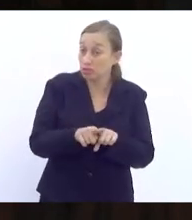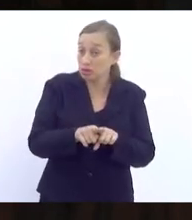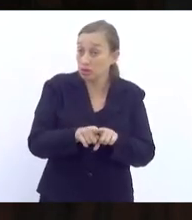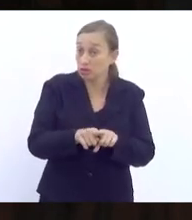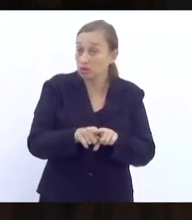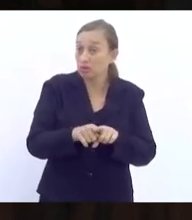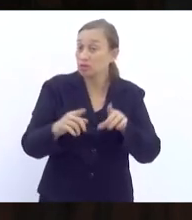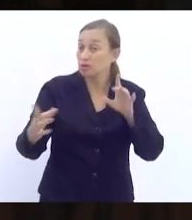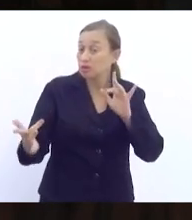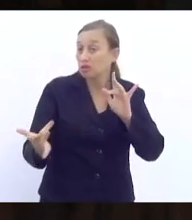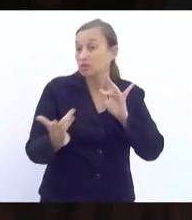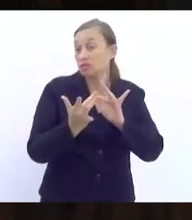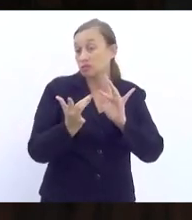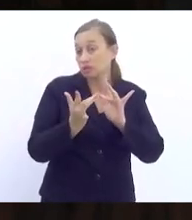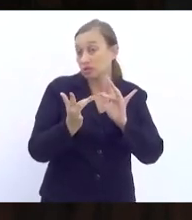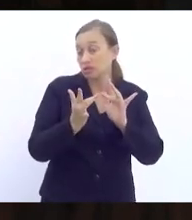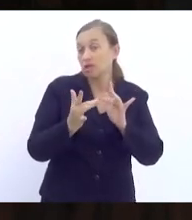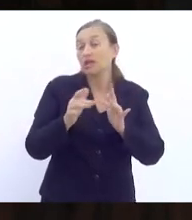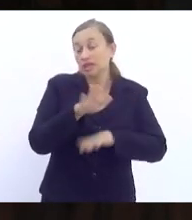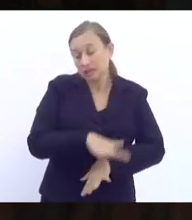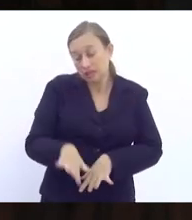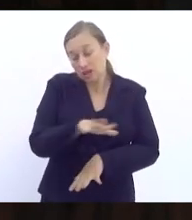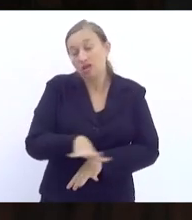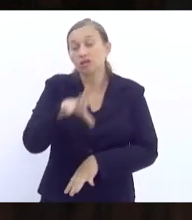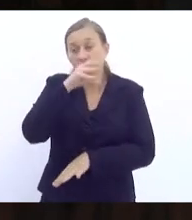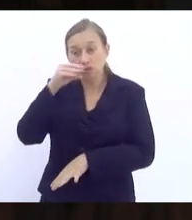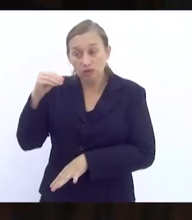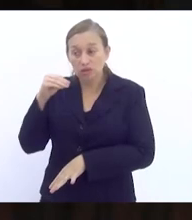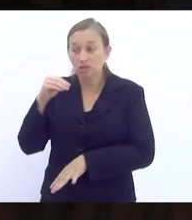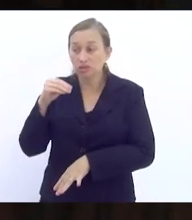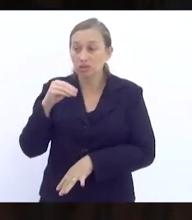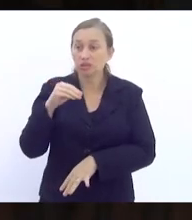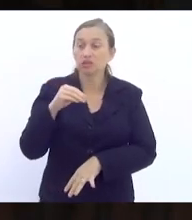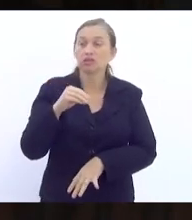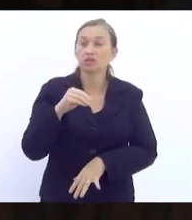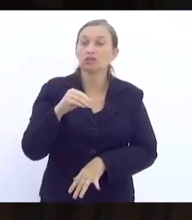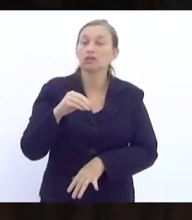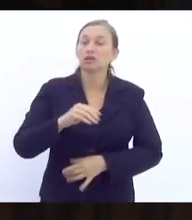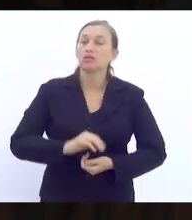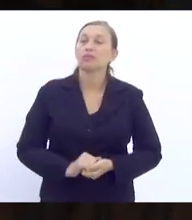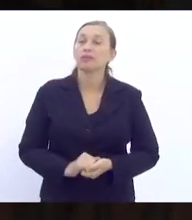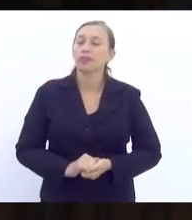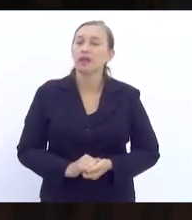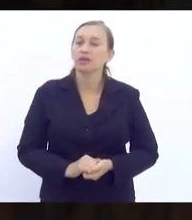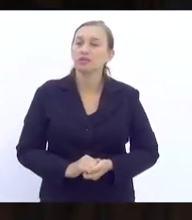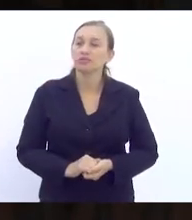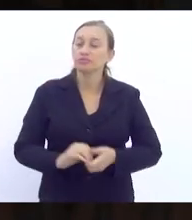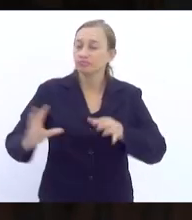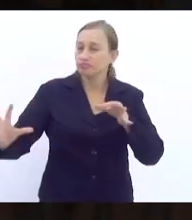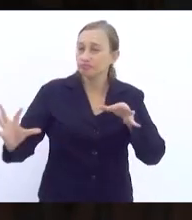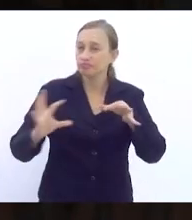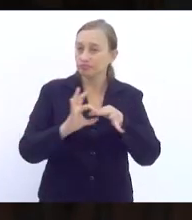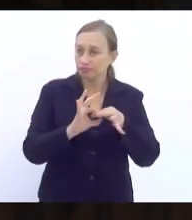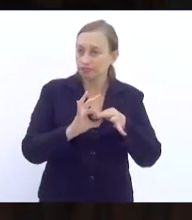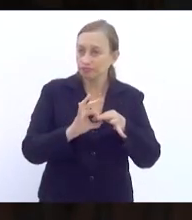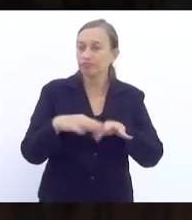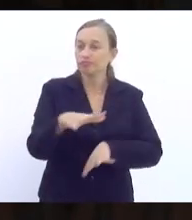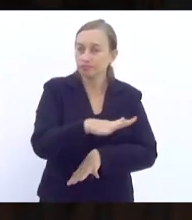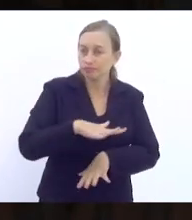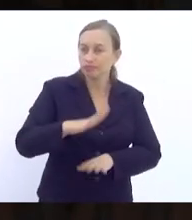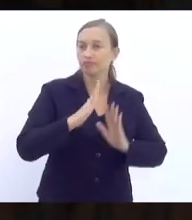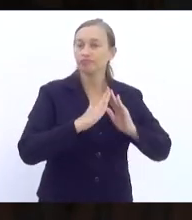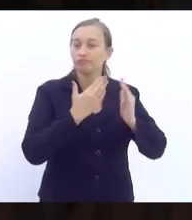afetivo. E que crianças e adolescentes acabam estabelecendo também vínculos com essas unidades